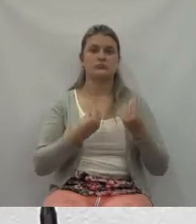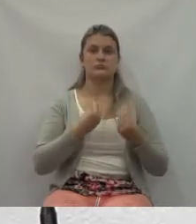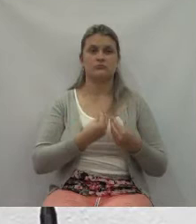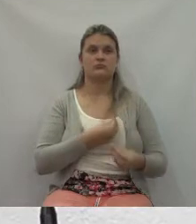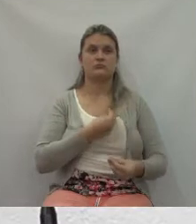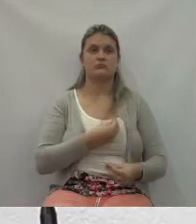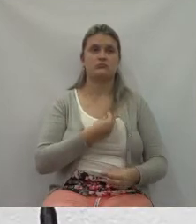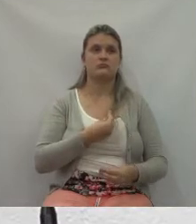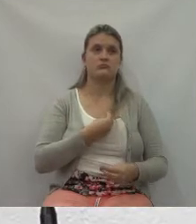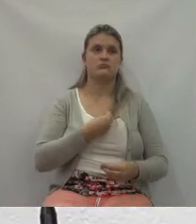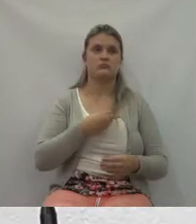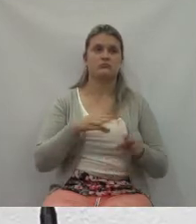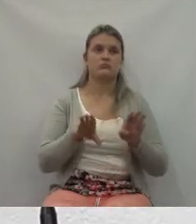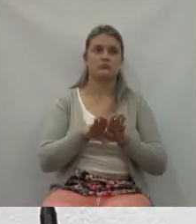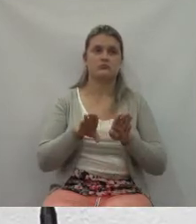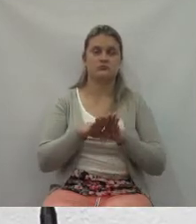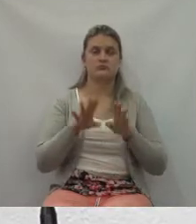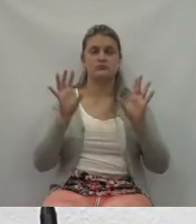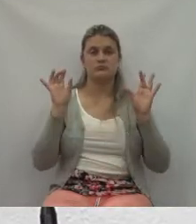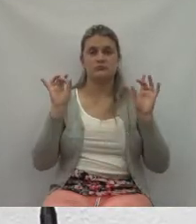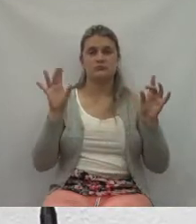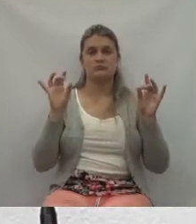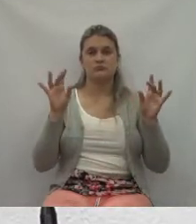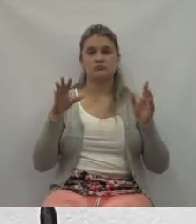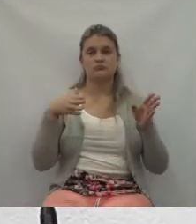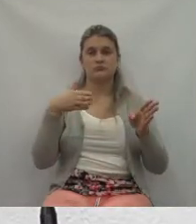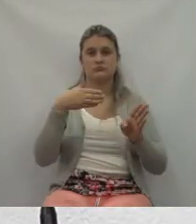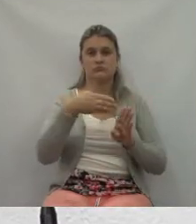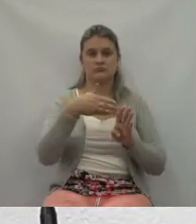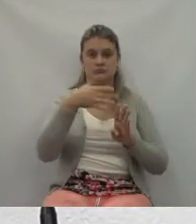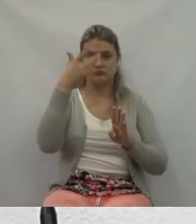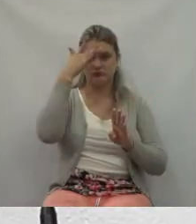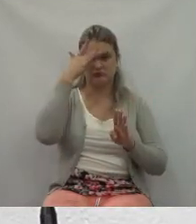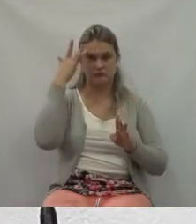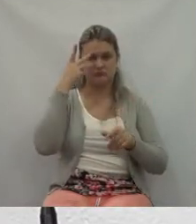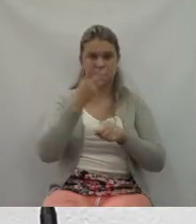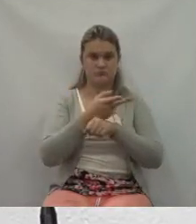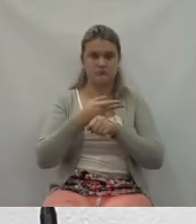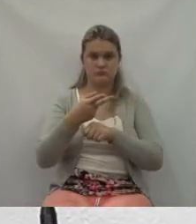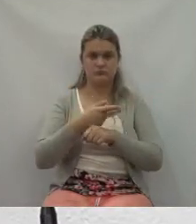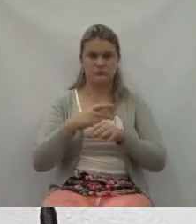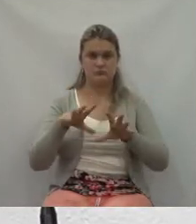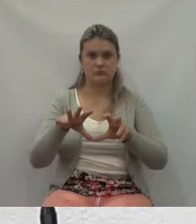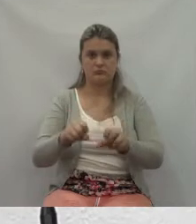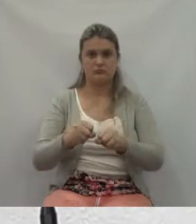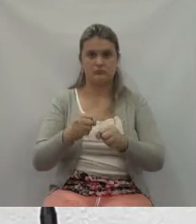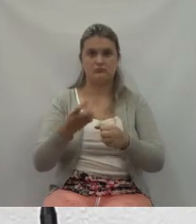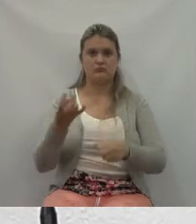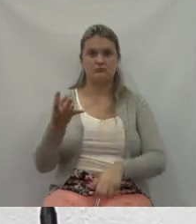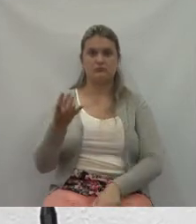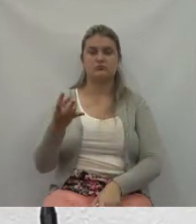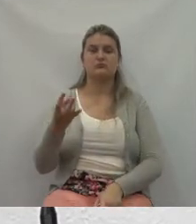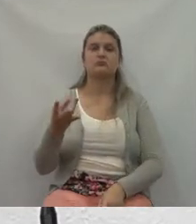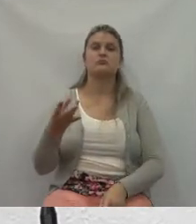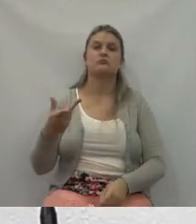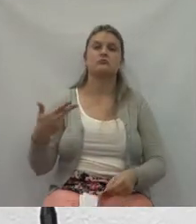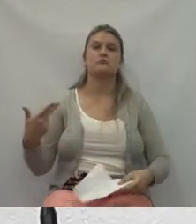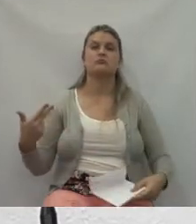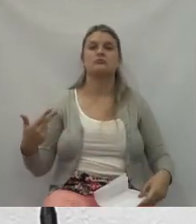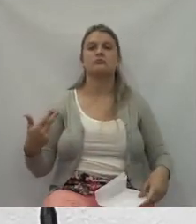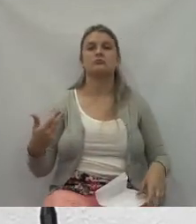especialmente nas buscas, nas apreensões de entorpecentes, eles são,